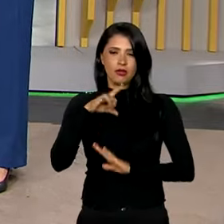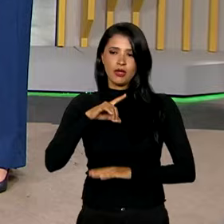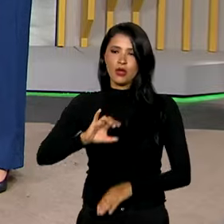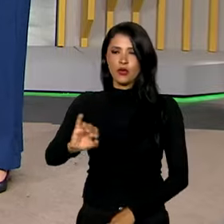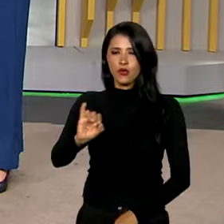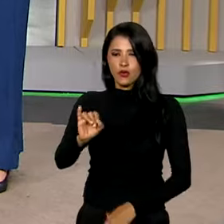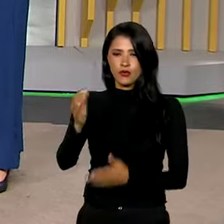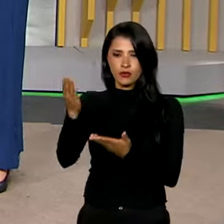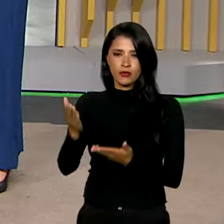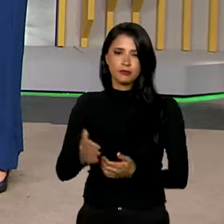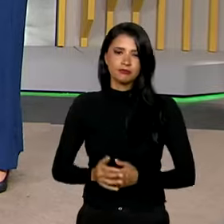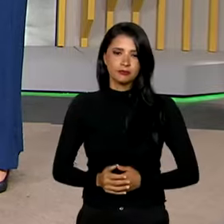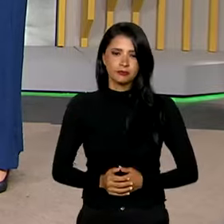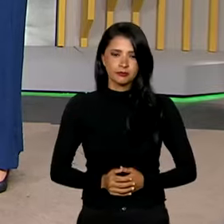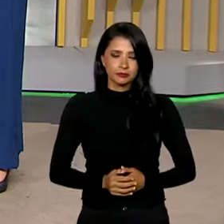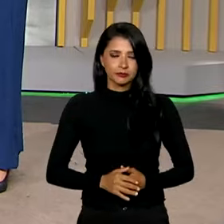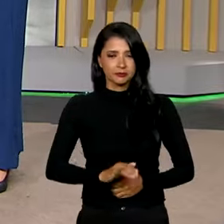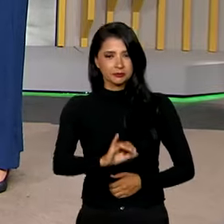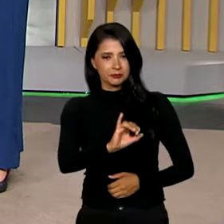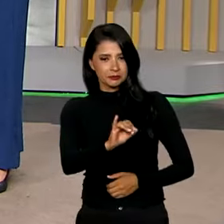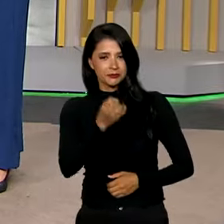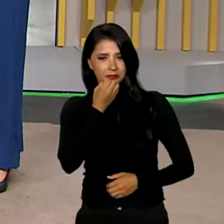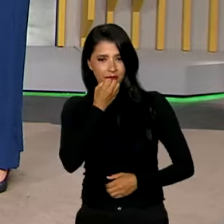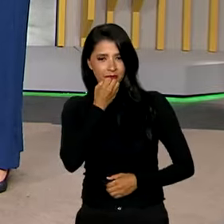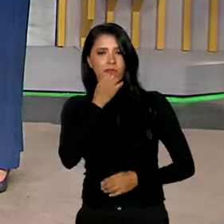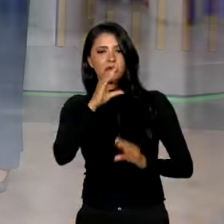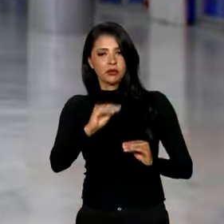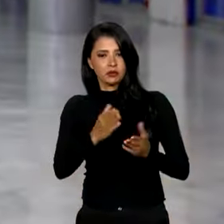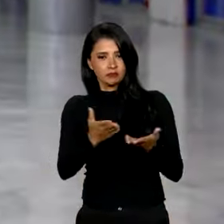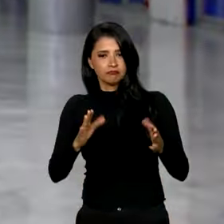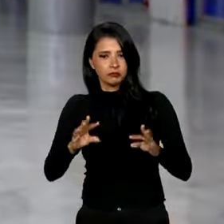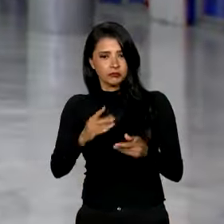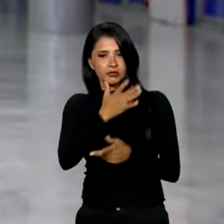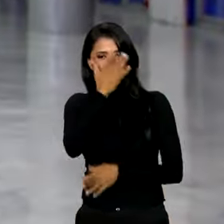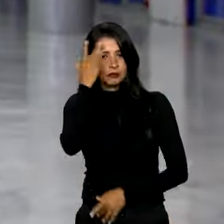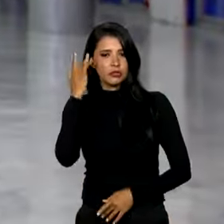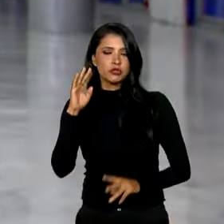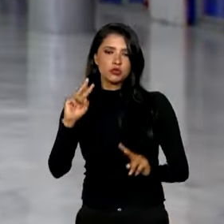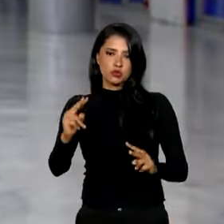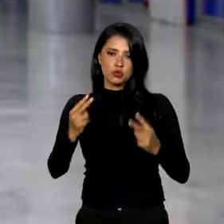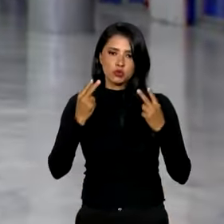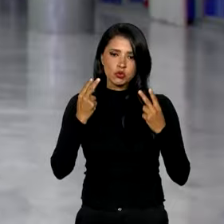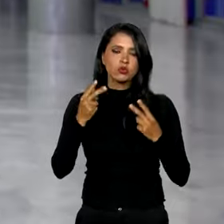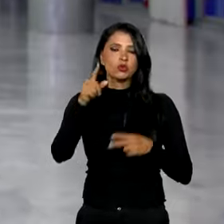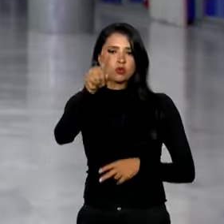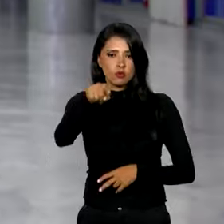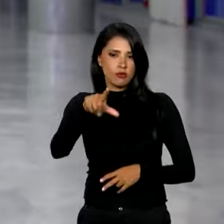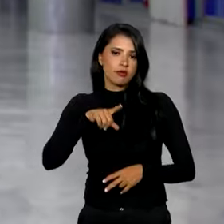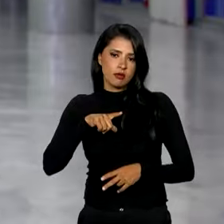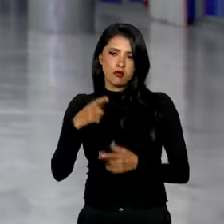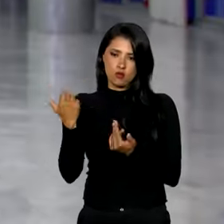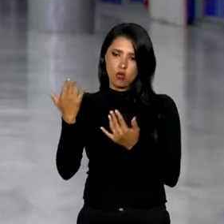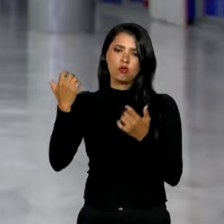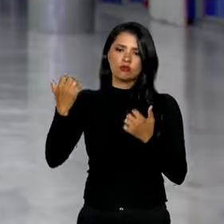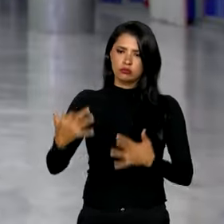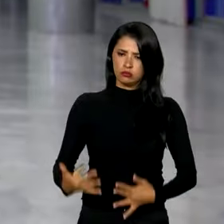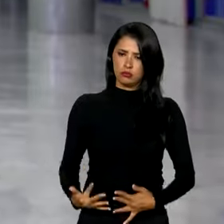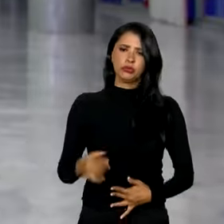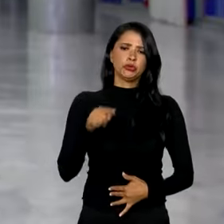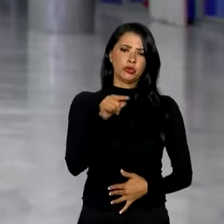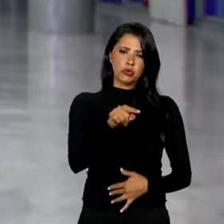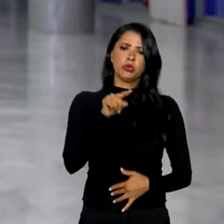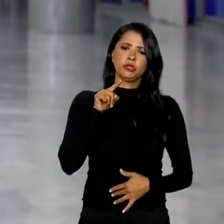Oi, Gabriela. Oi, Roberto, Ana, uma boa noite a todos que nos assistem. Olha, é isso mesmo, como vocês falaram, este